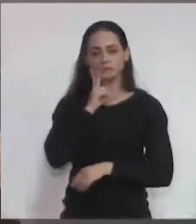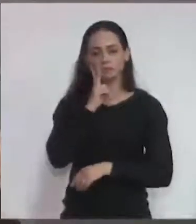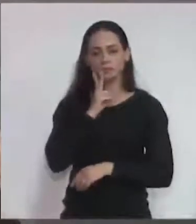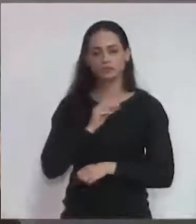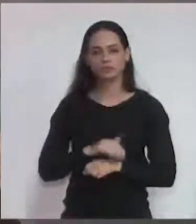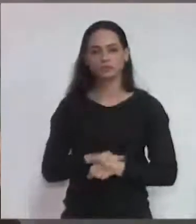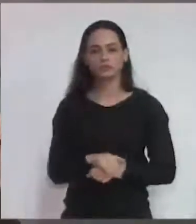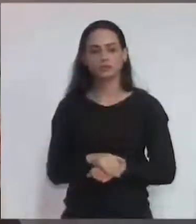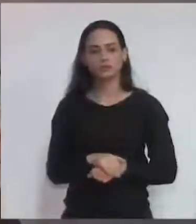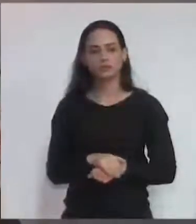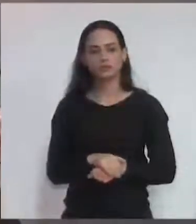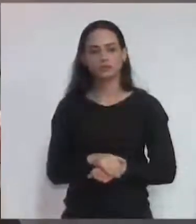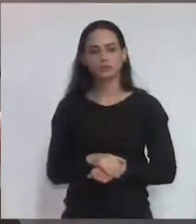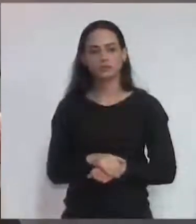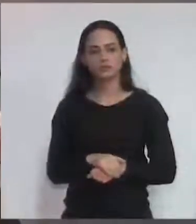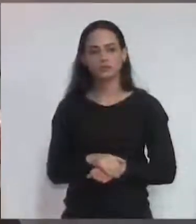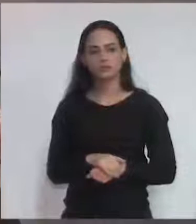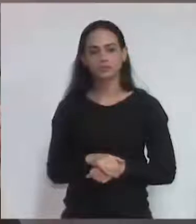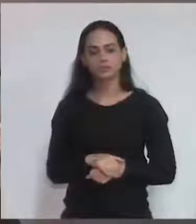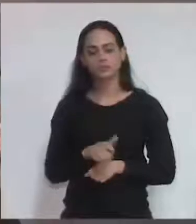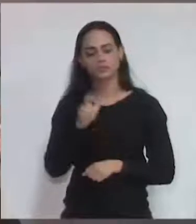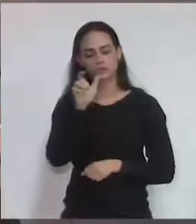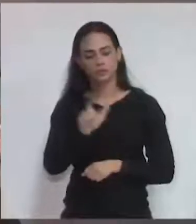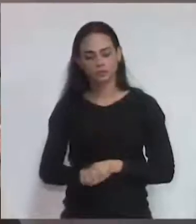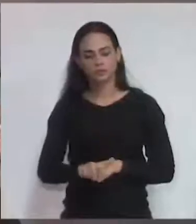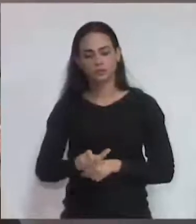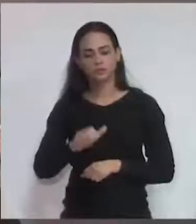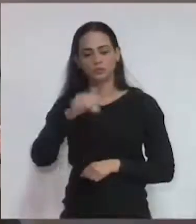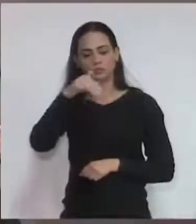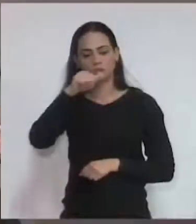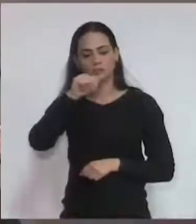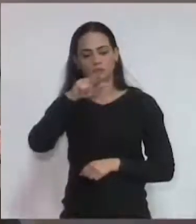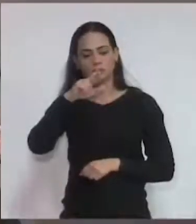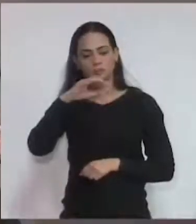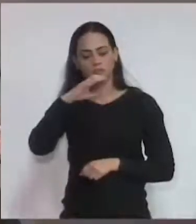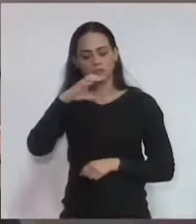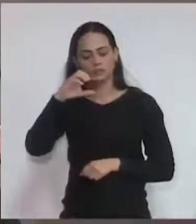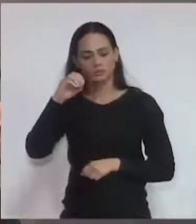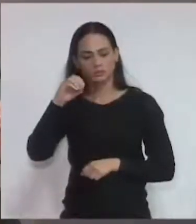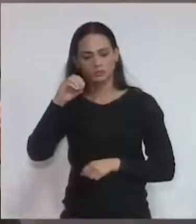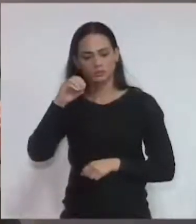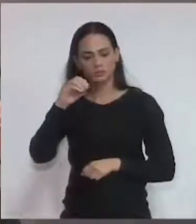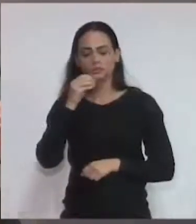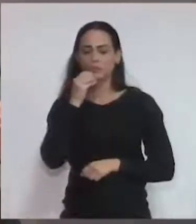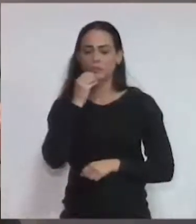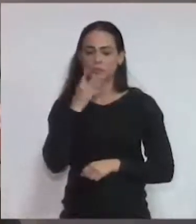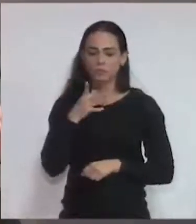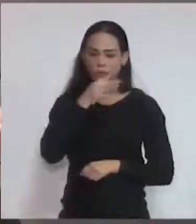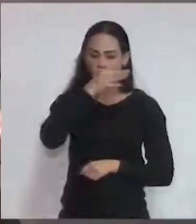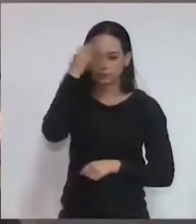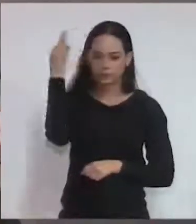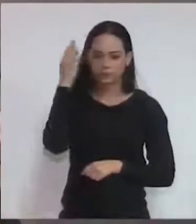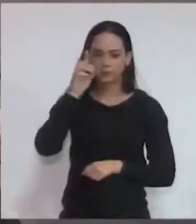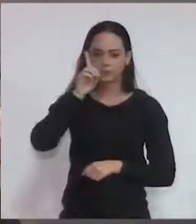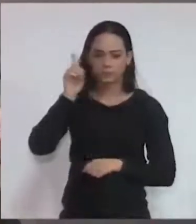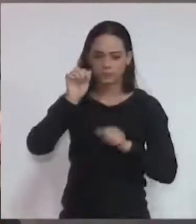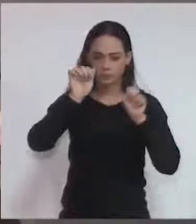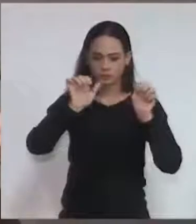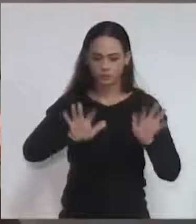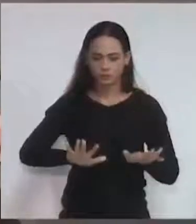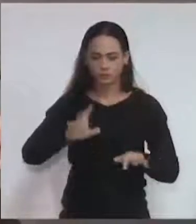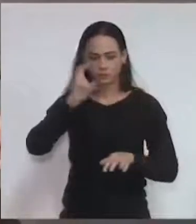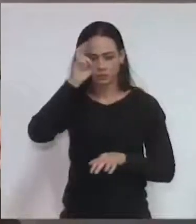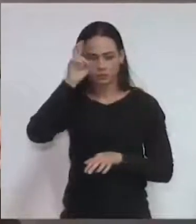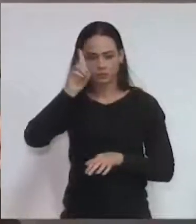Também desejar boa sorte ao nosso amigo Márcio Melli. Que Deus abençoe, te dê sabedoria, te dê